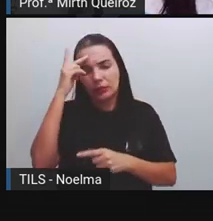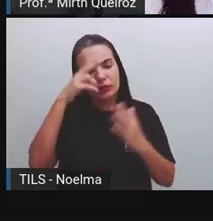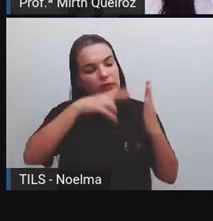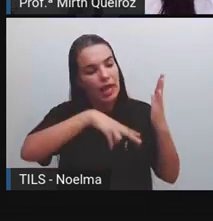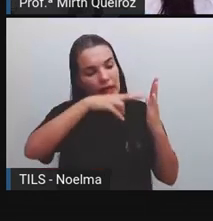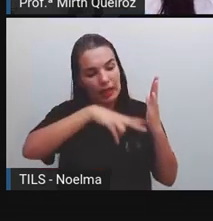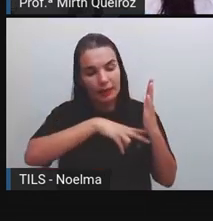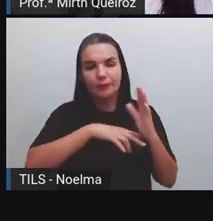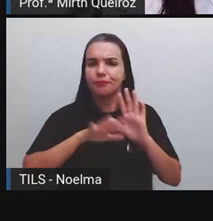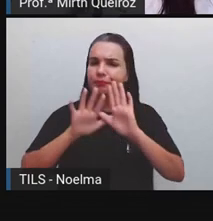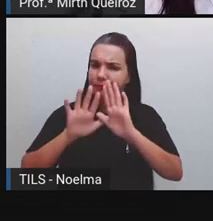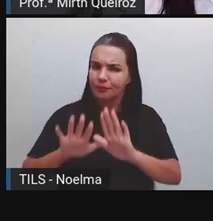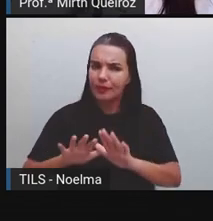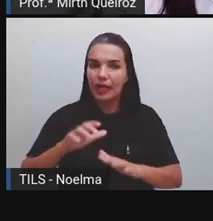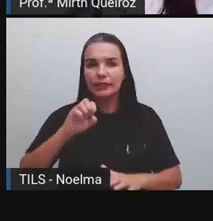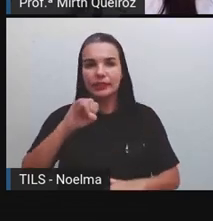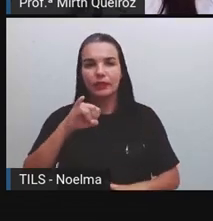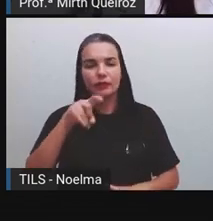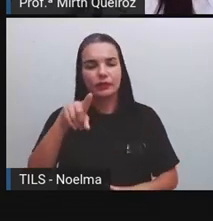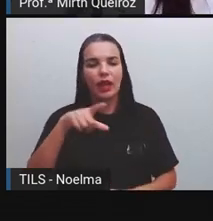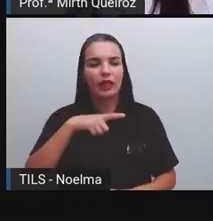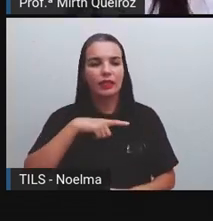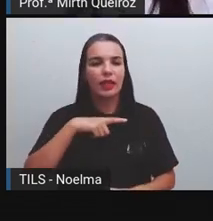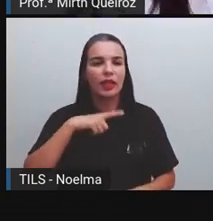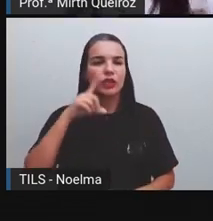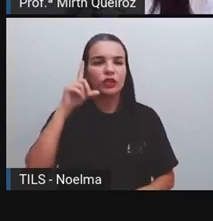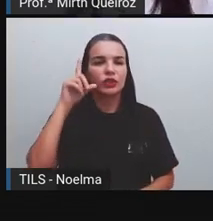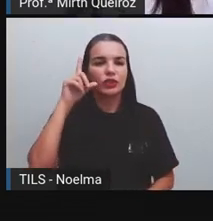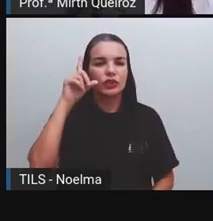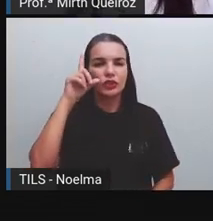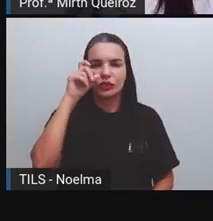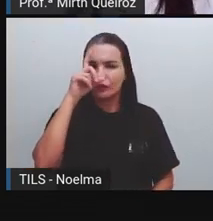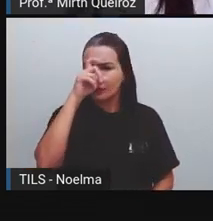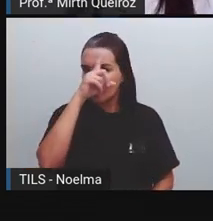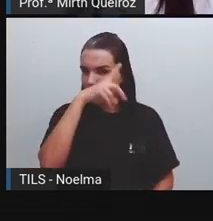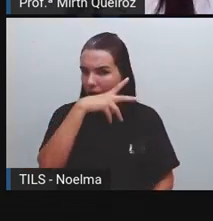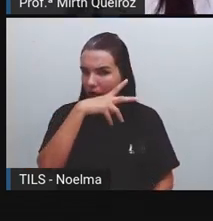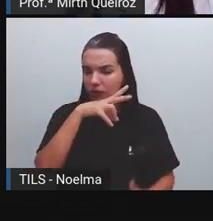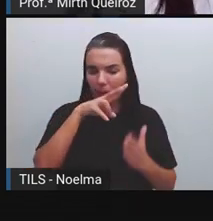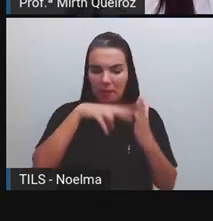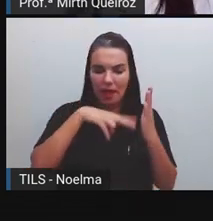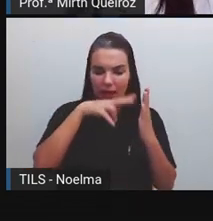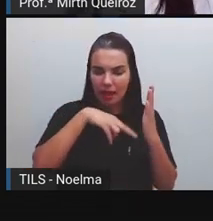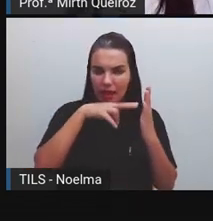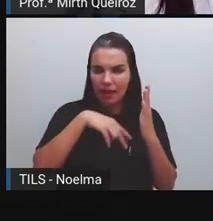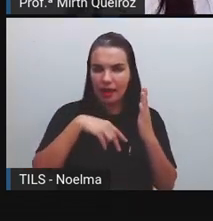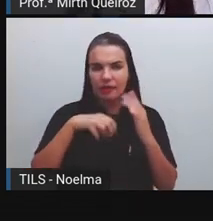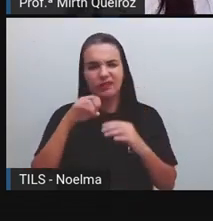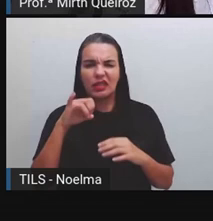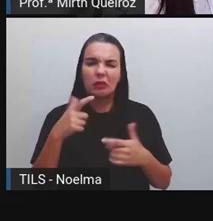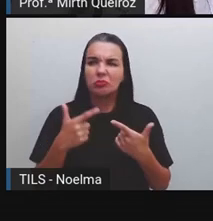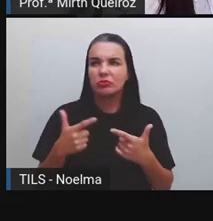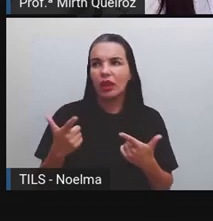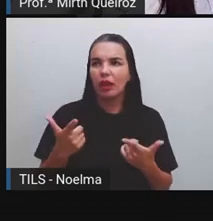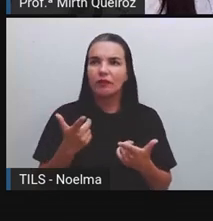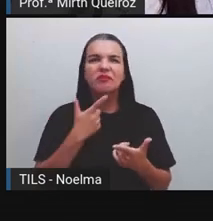se vocês têm dificuldade aí para ler, quem não tem tanta, vamos dizer assim,